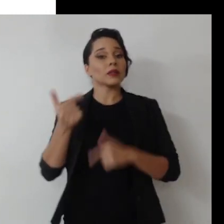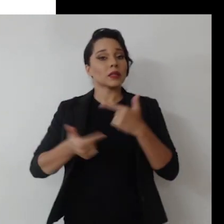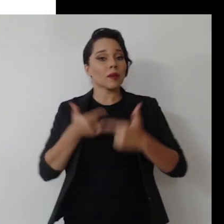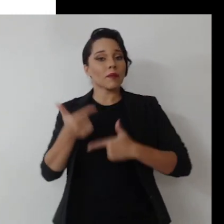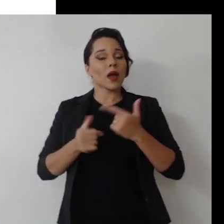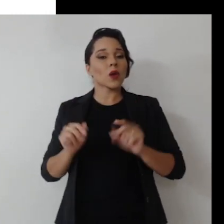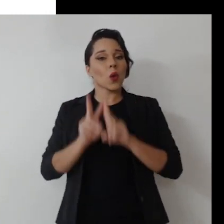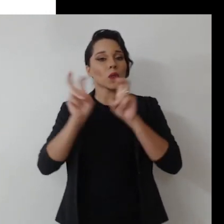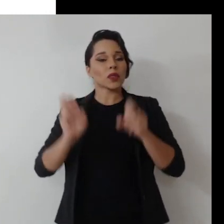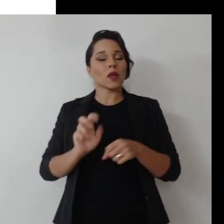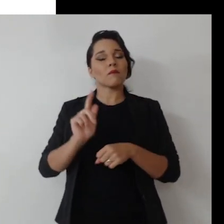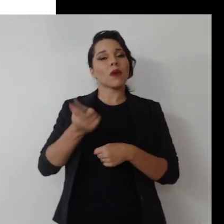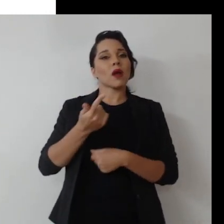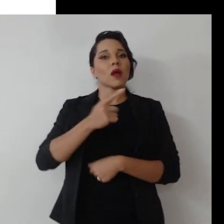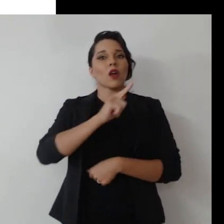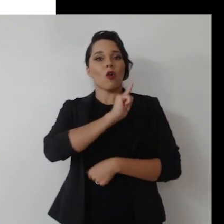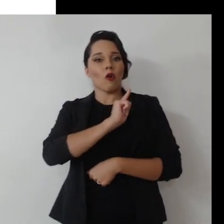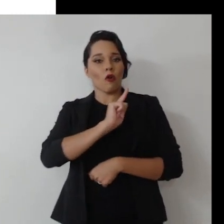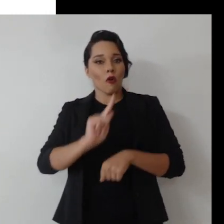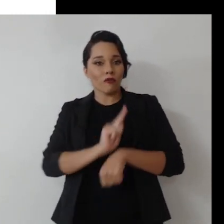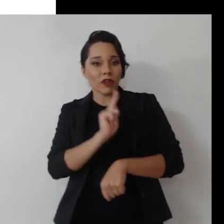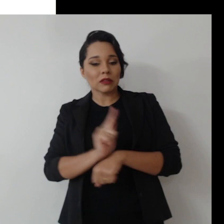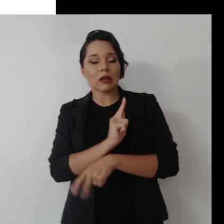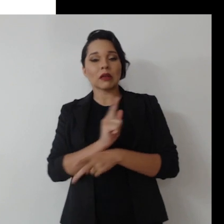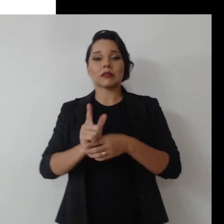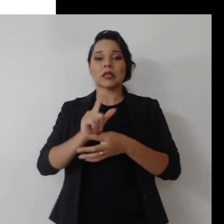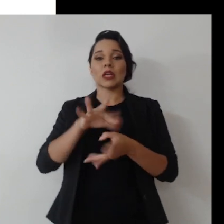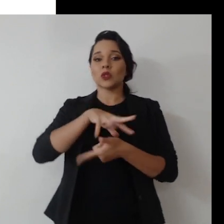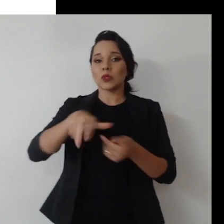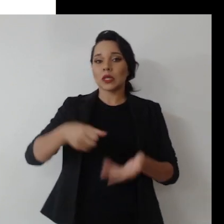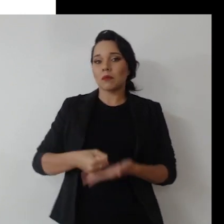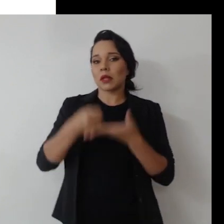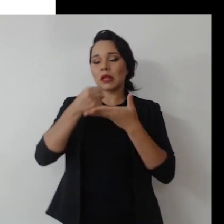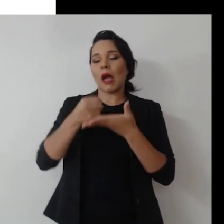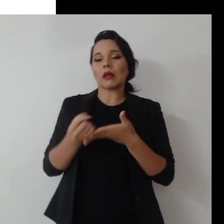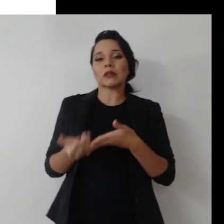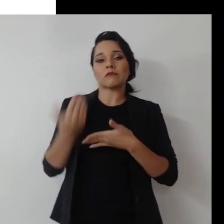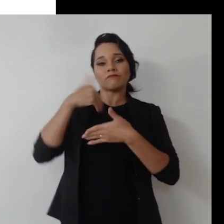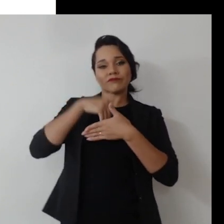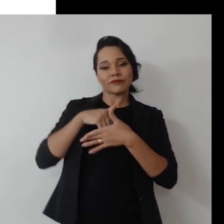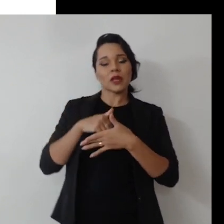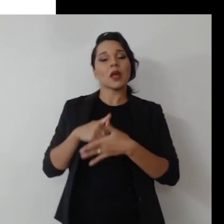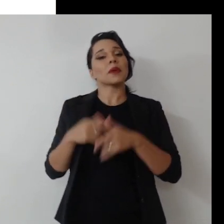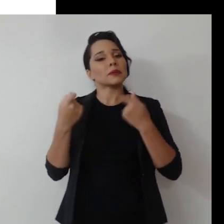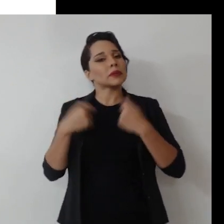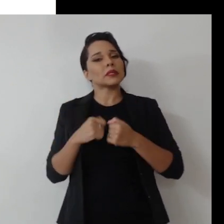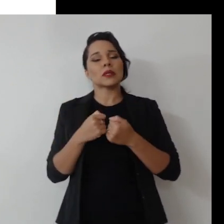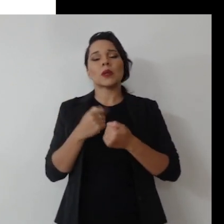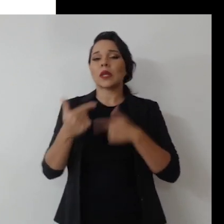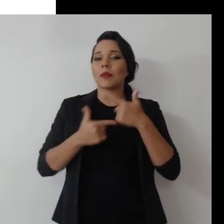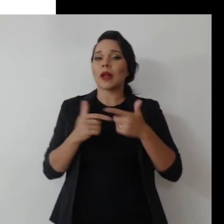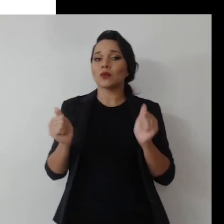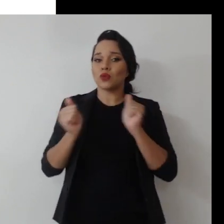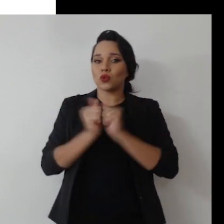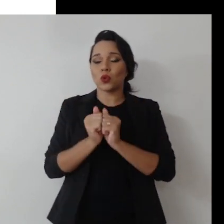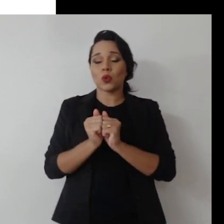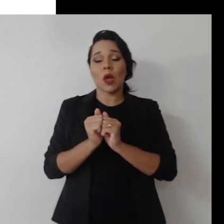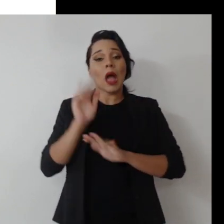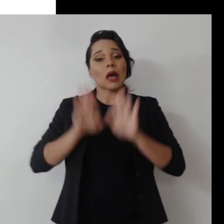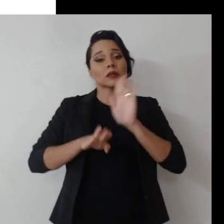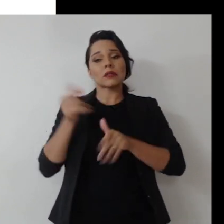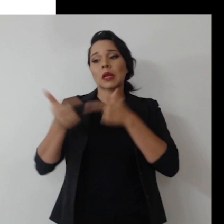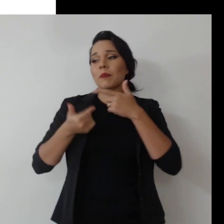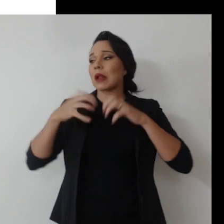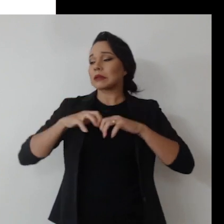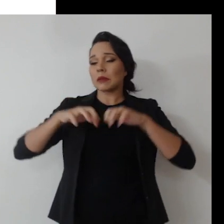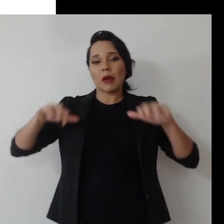eles trabalham o tema governança e sustentabilidade de forma estanque, quando eles devem ser trabalhados juntos. Eu sempre falo isso, não